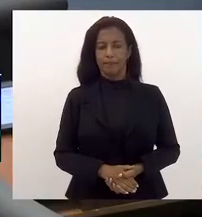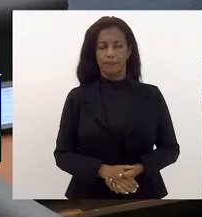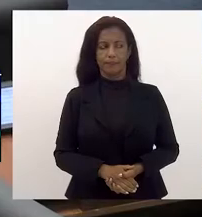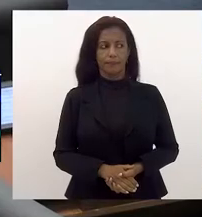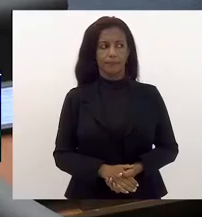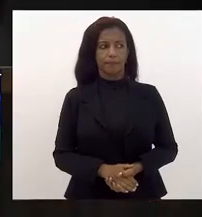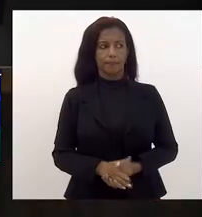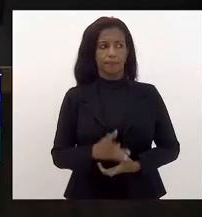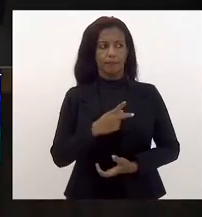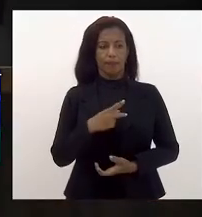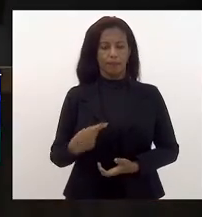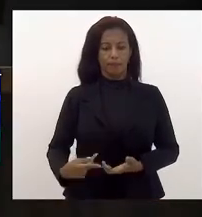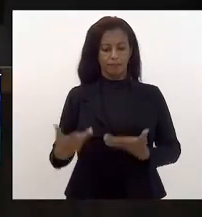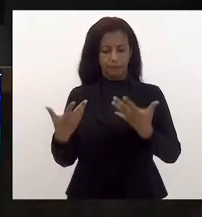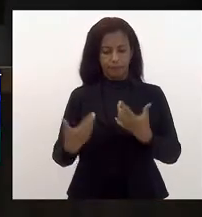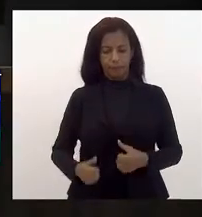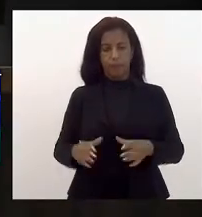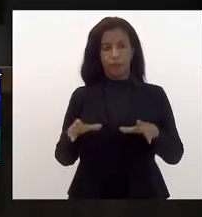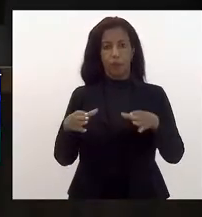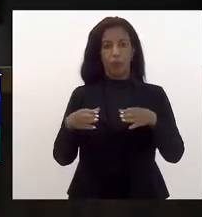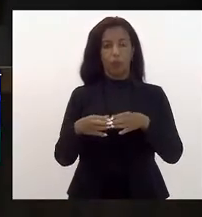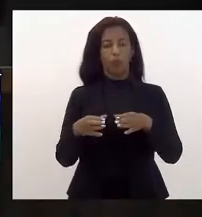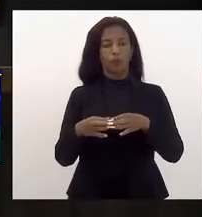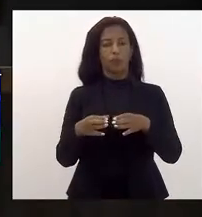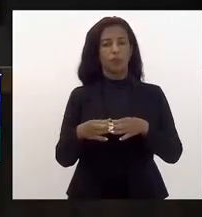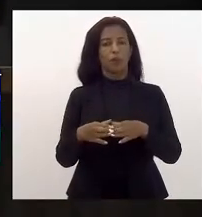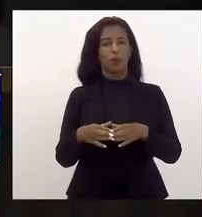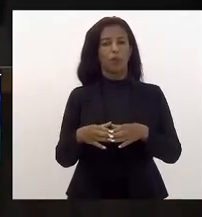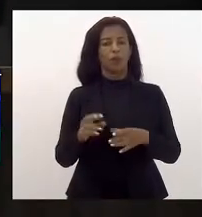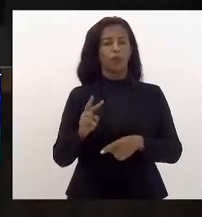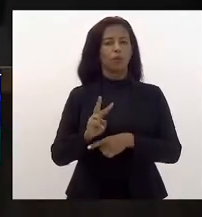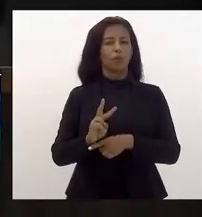Que a presidência defere. Pela Comissão de Defesa do Consumidor.